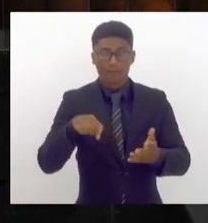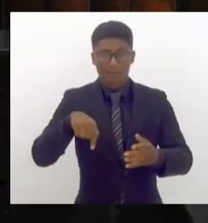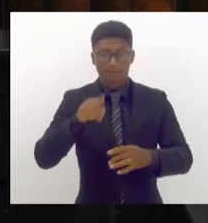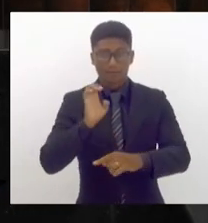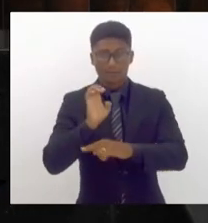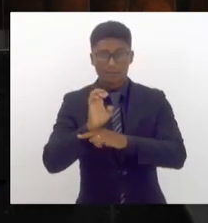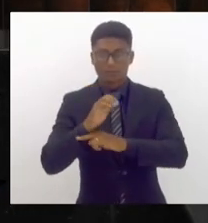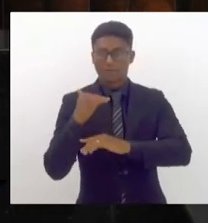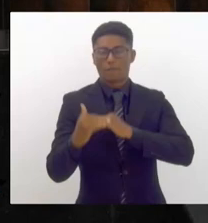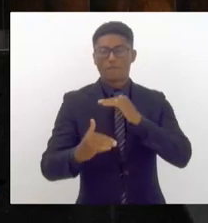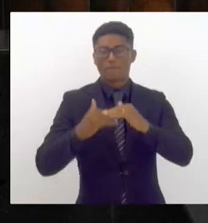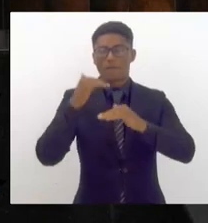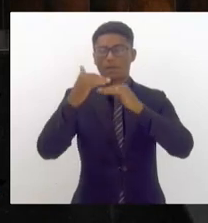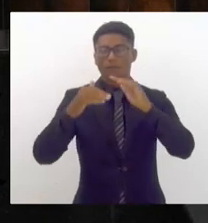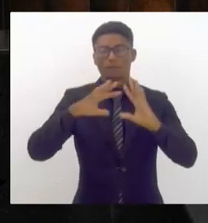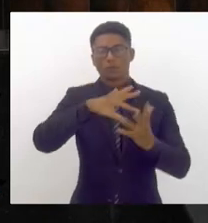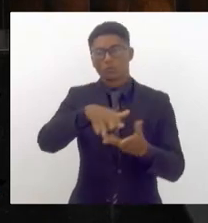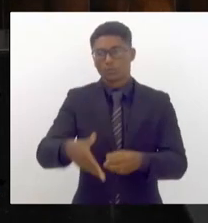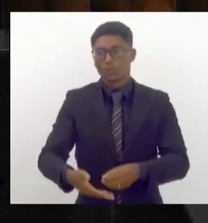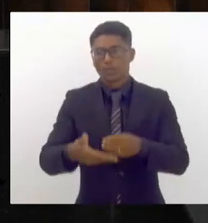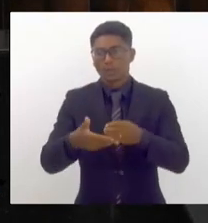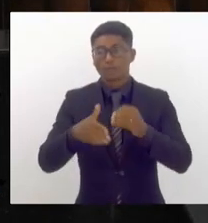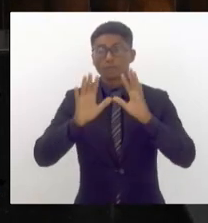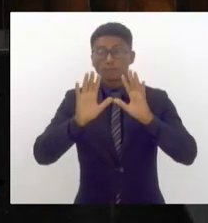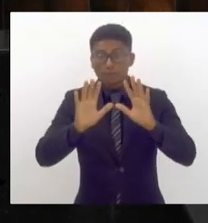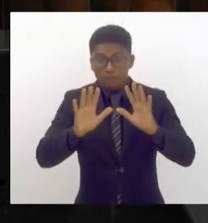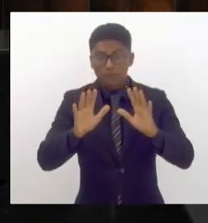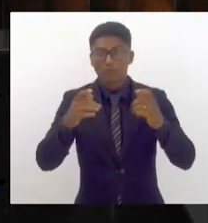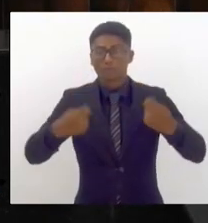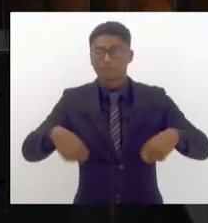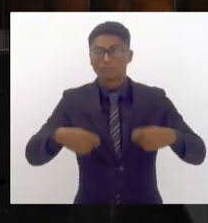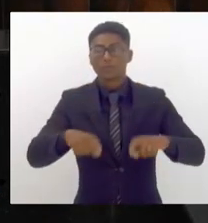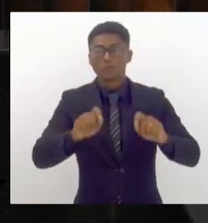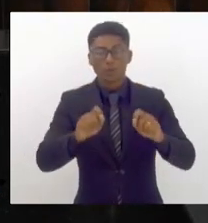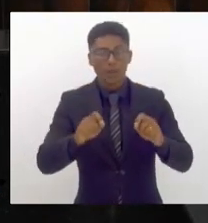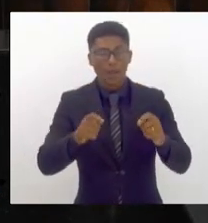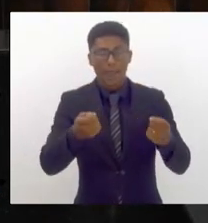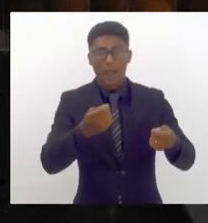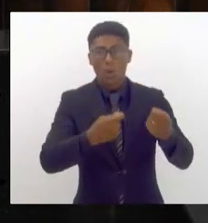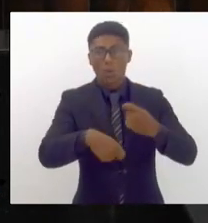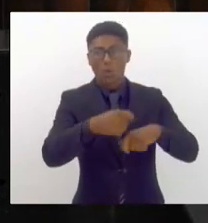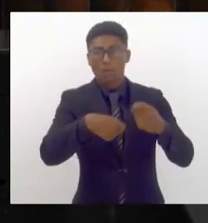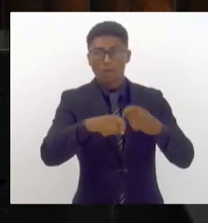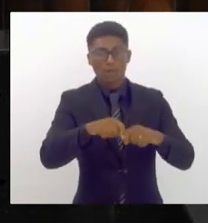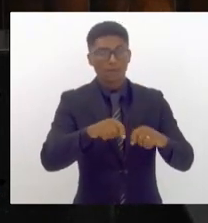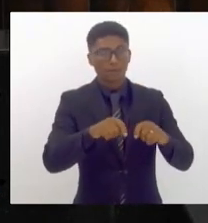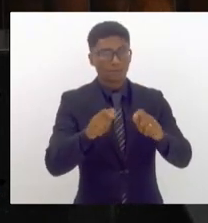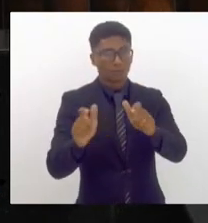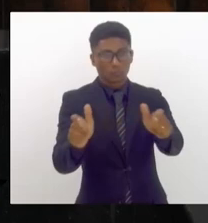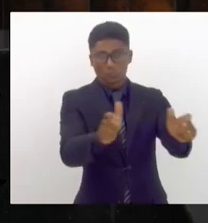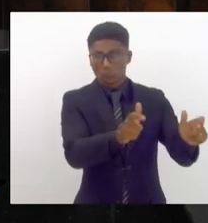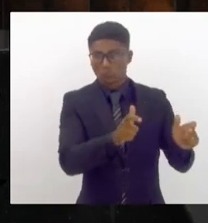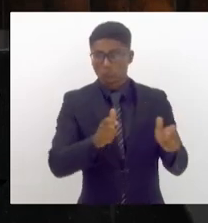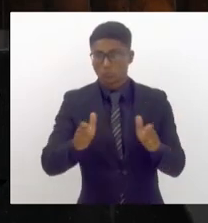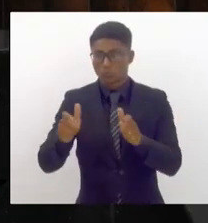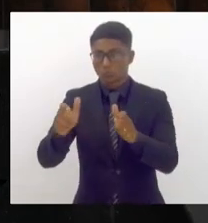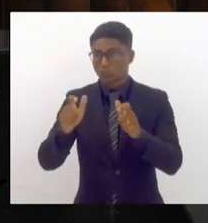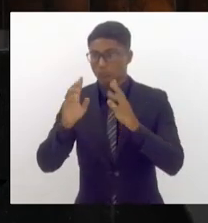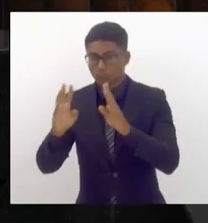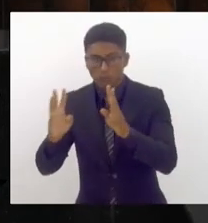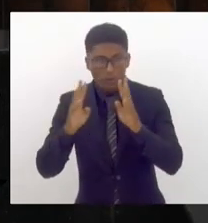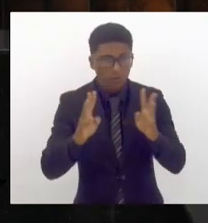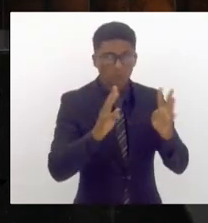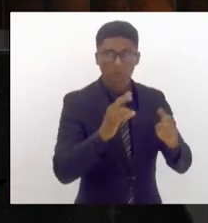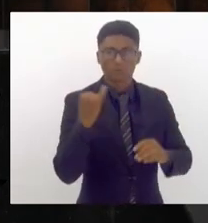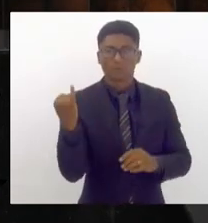Estado com um olhar para a economia local incentivando as vocações de cada região. Vou trabalhar para melhorar